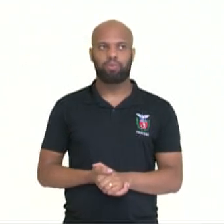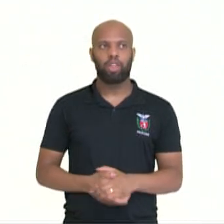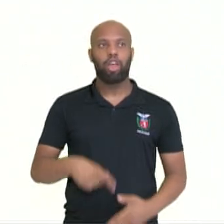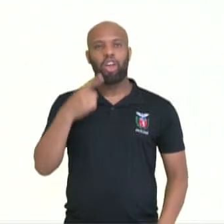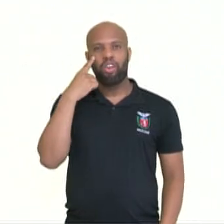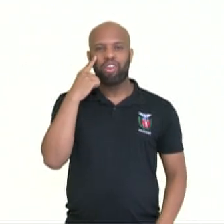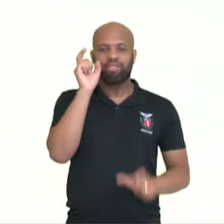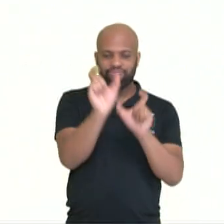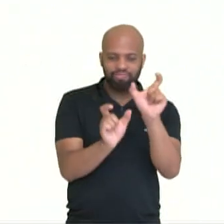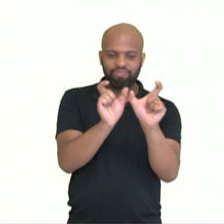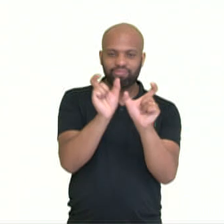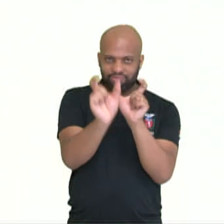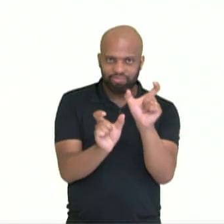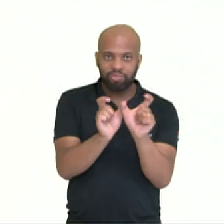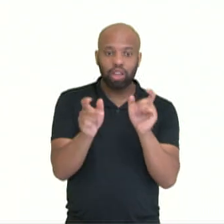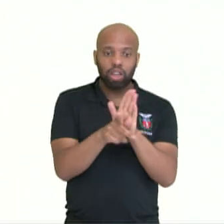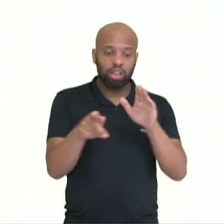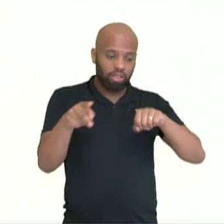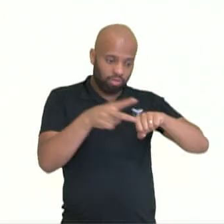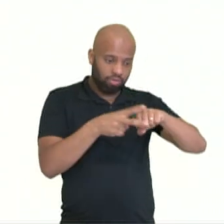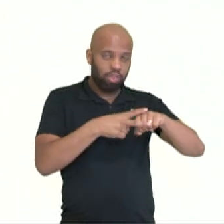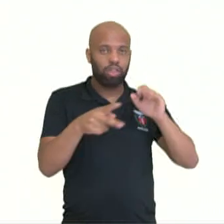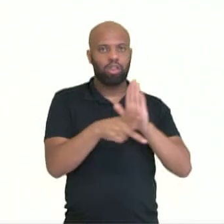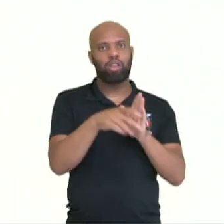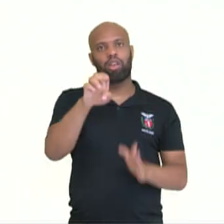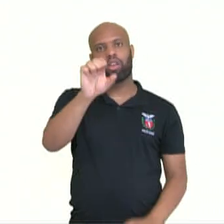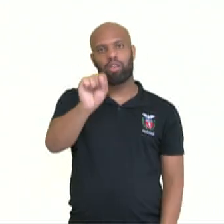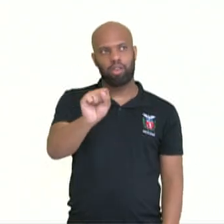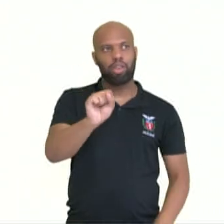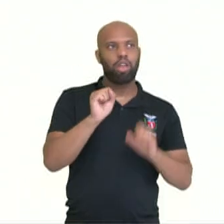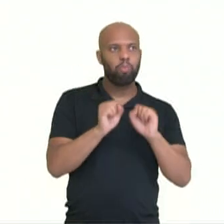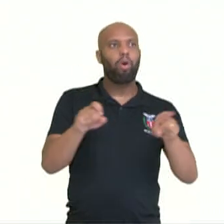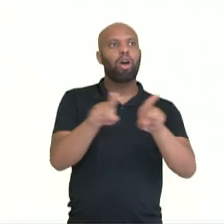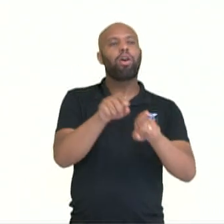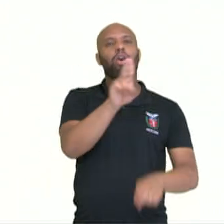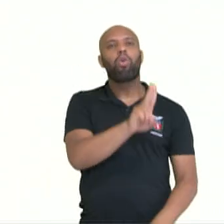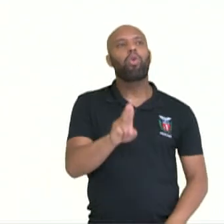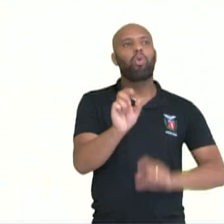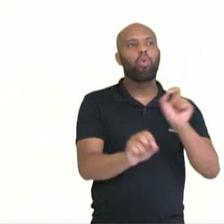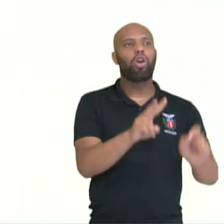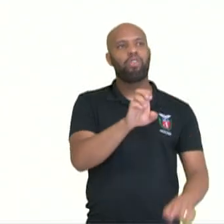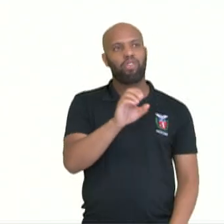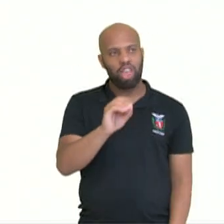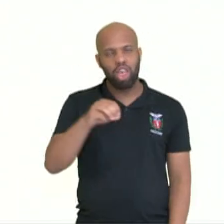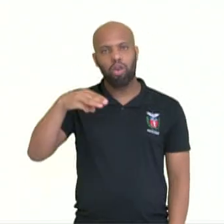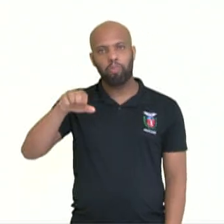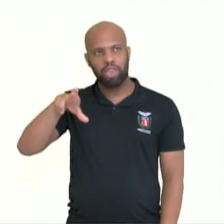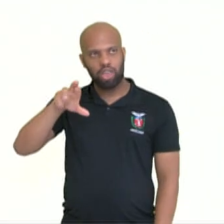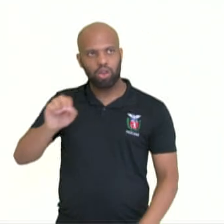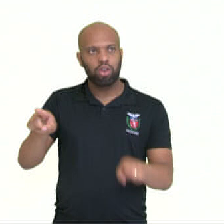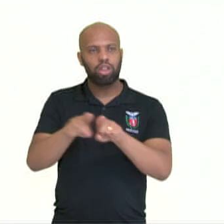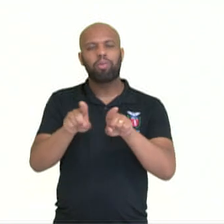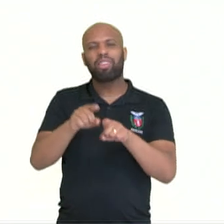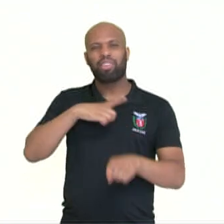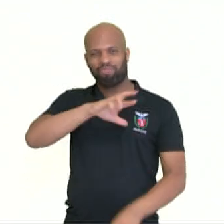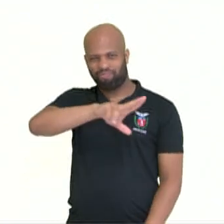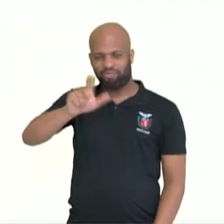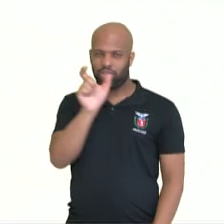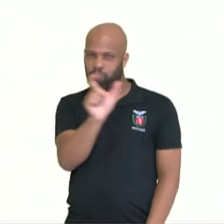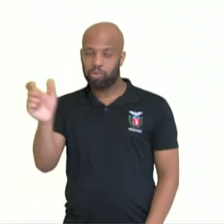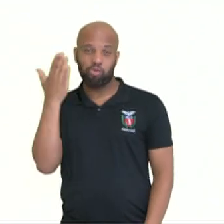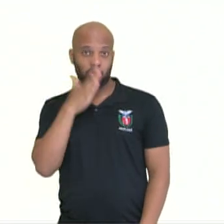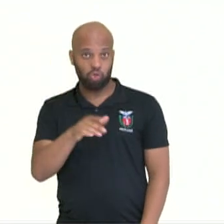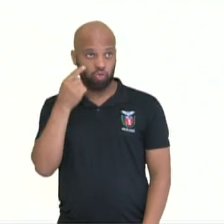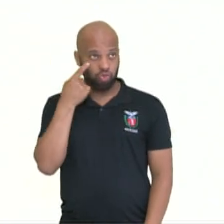guapo. Também podemos dizer, veo, miro, se ve, se ve nítido. Para